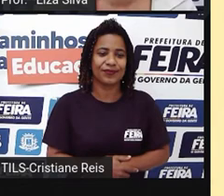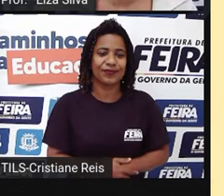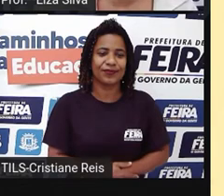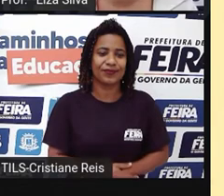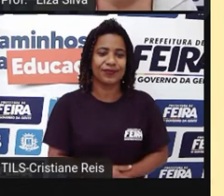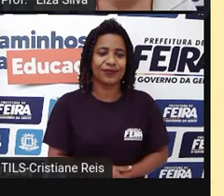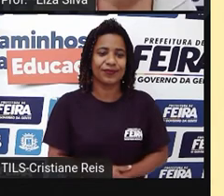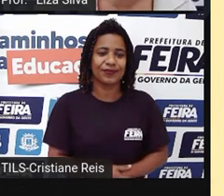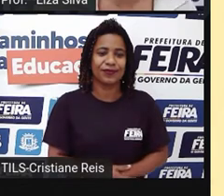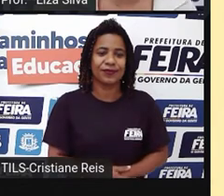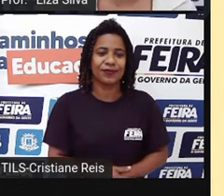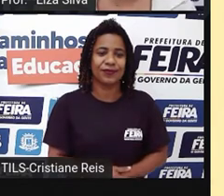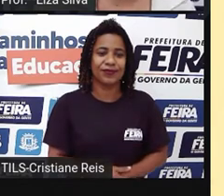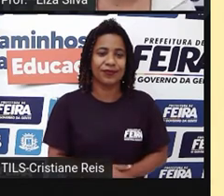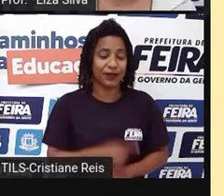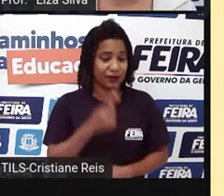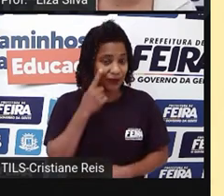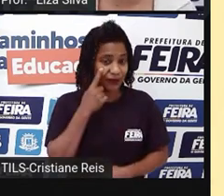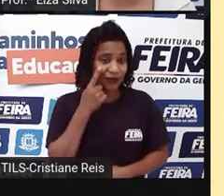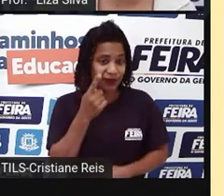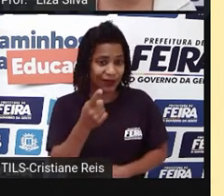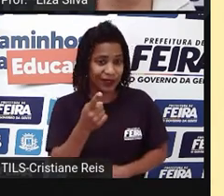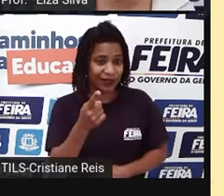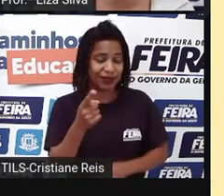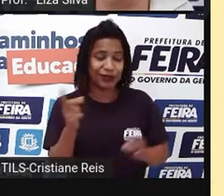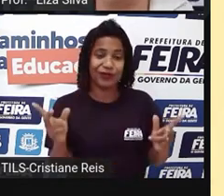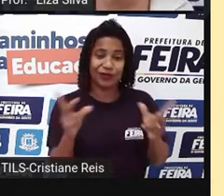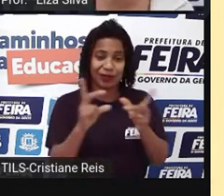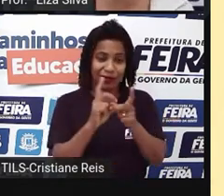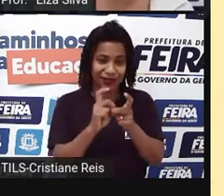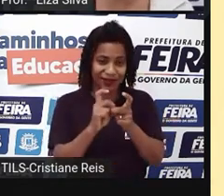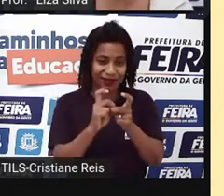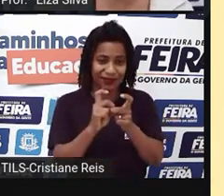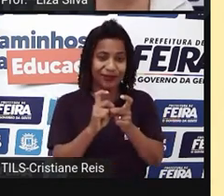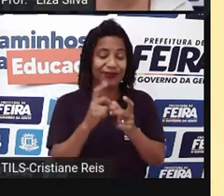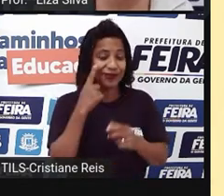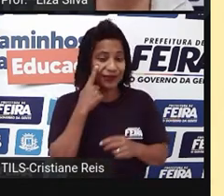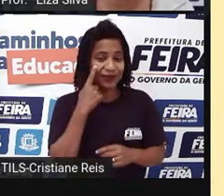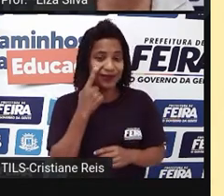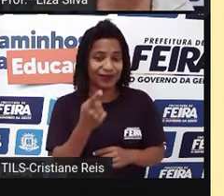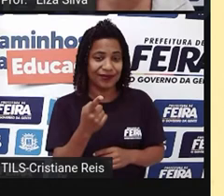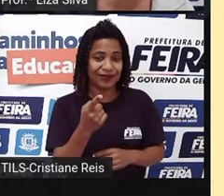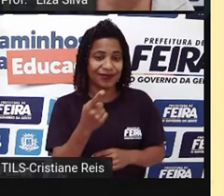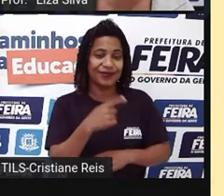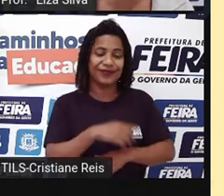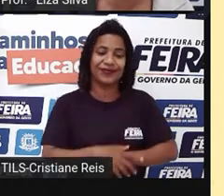By car. Veja a preposição que eu utilizo, não é? By car, every day.